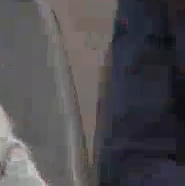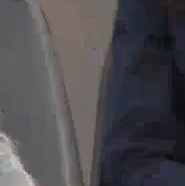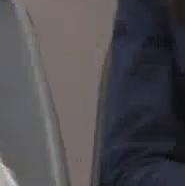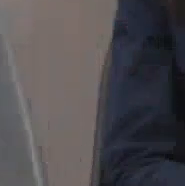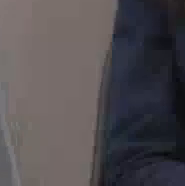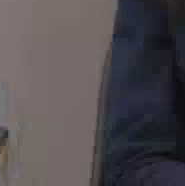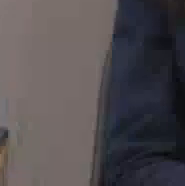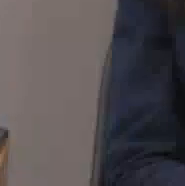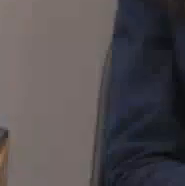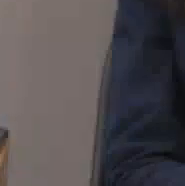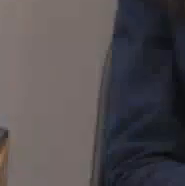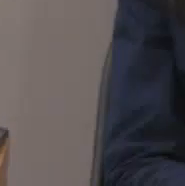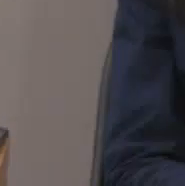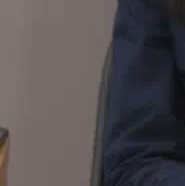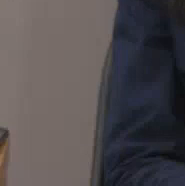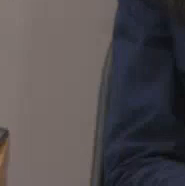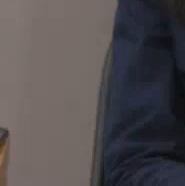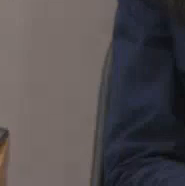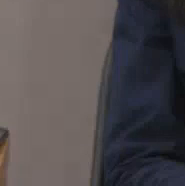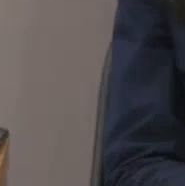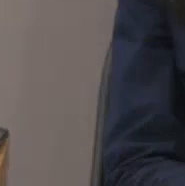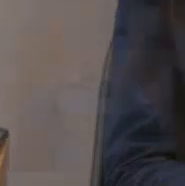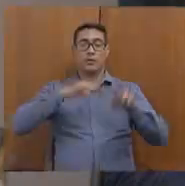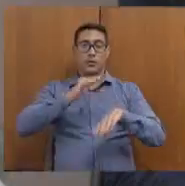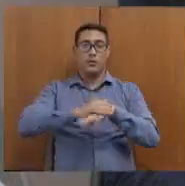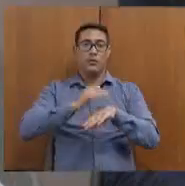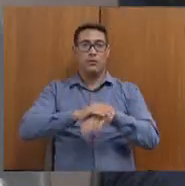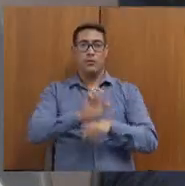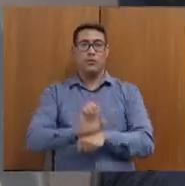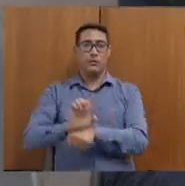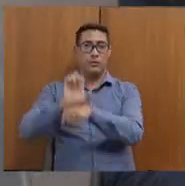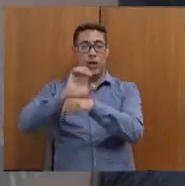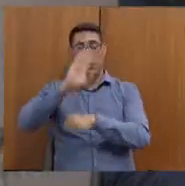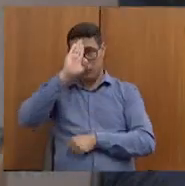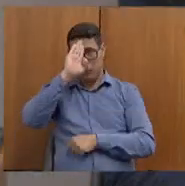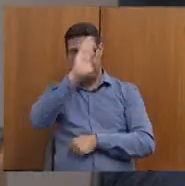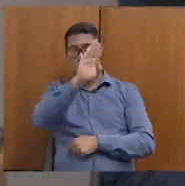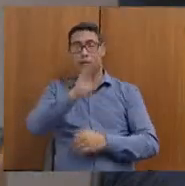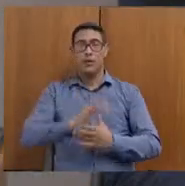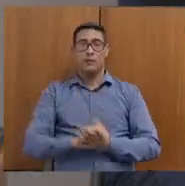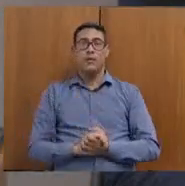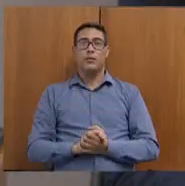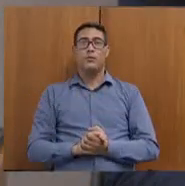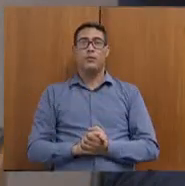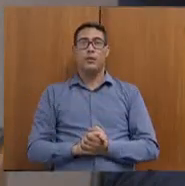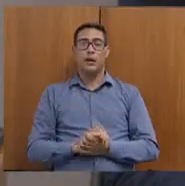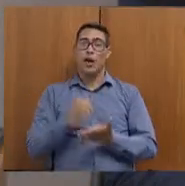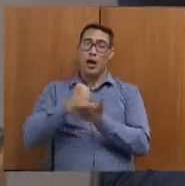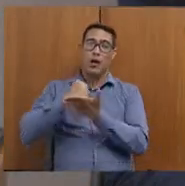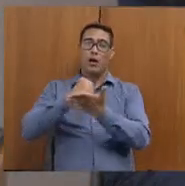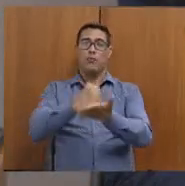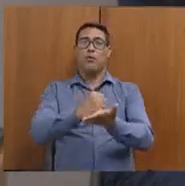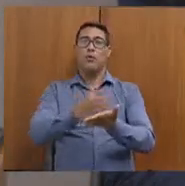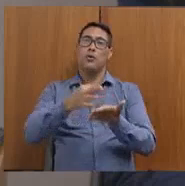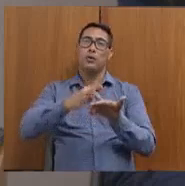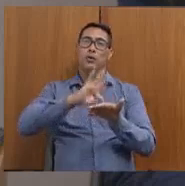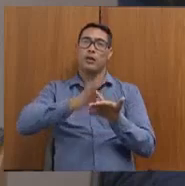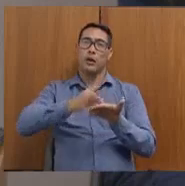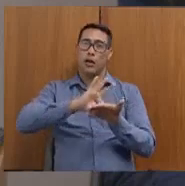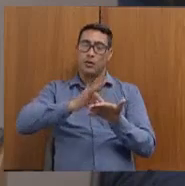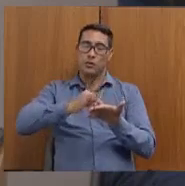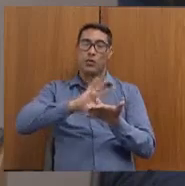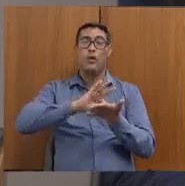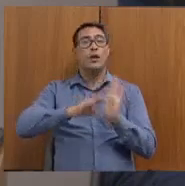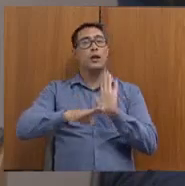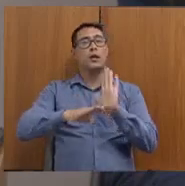SUAS, qual é papel do Estado. O papel do Estado na assistência, principalmente, é apoio técnico e capacitação